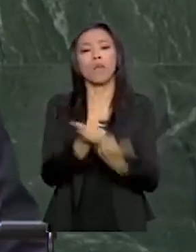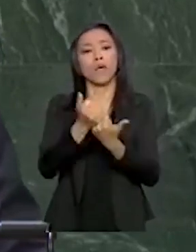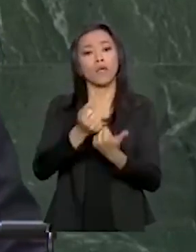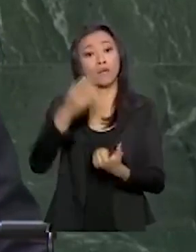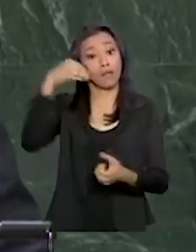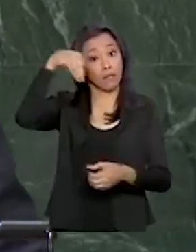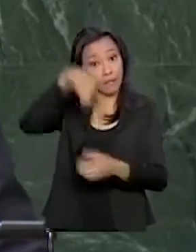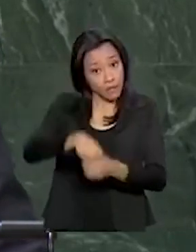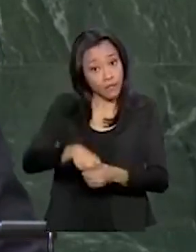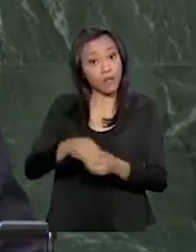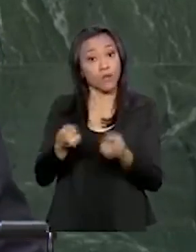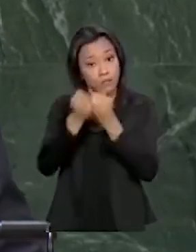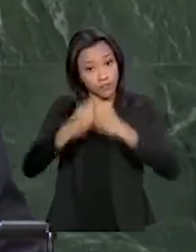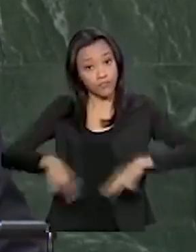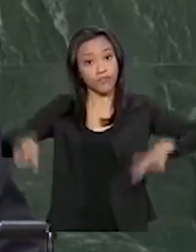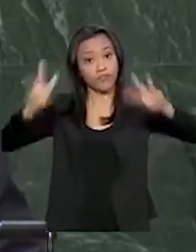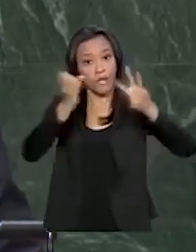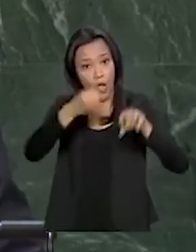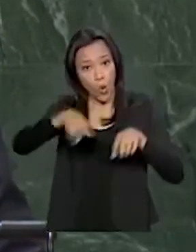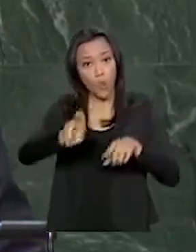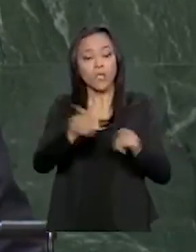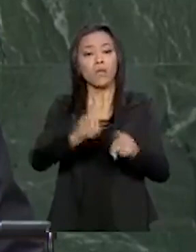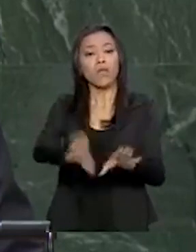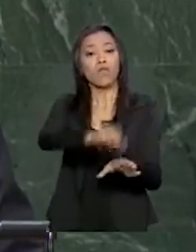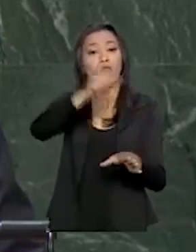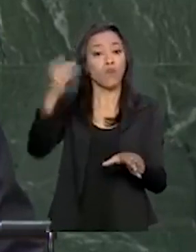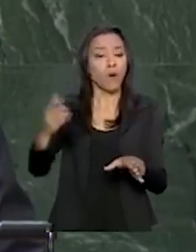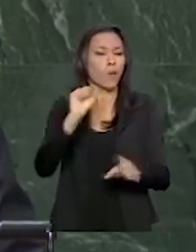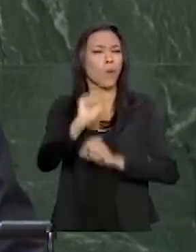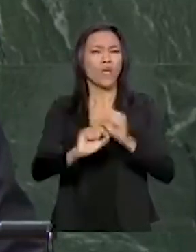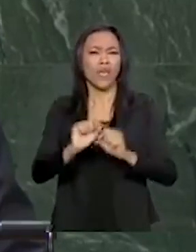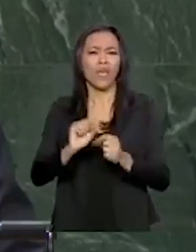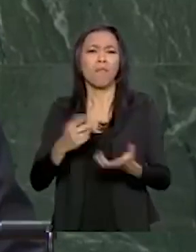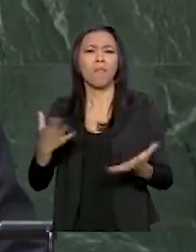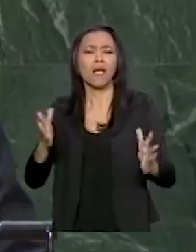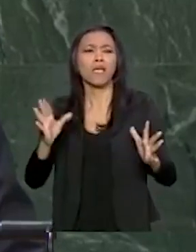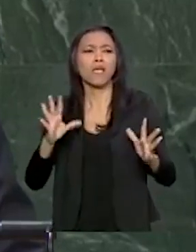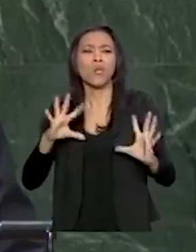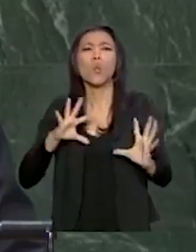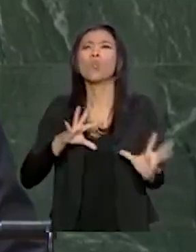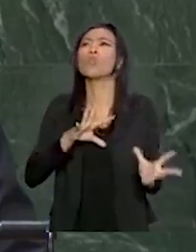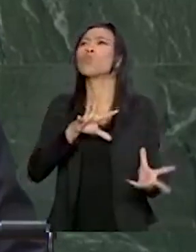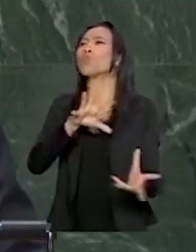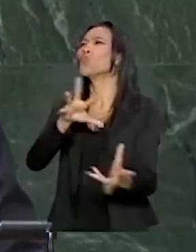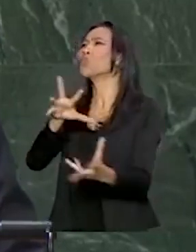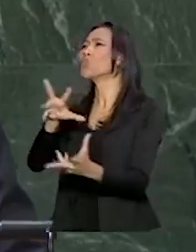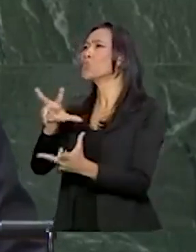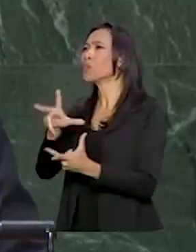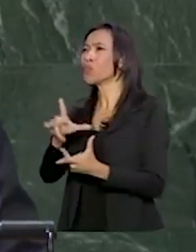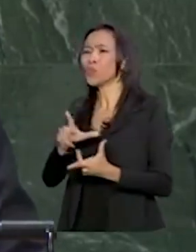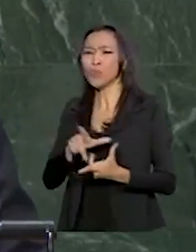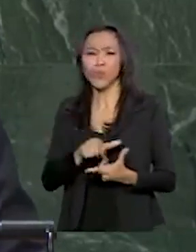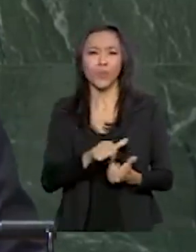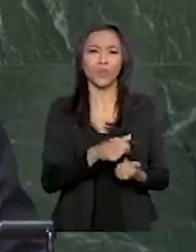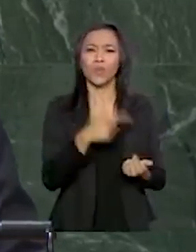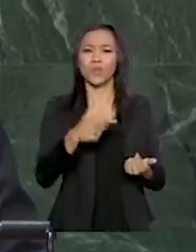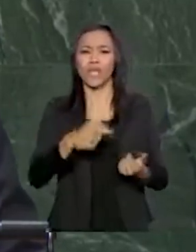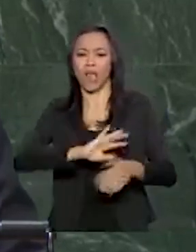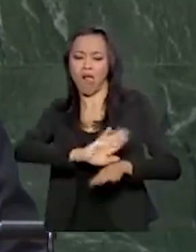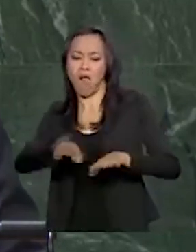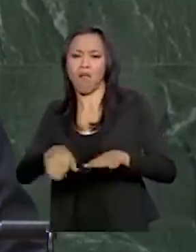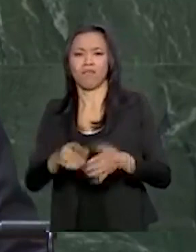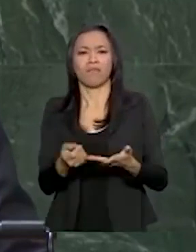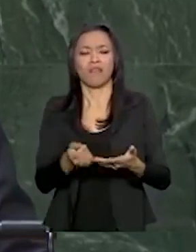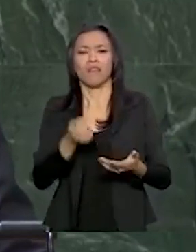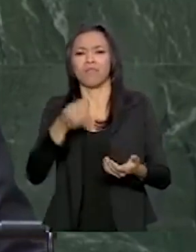Unidas, para a construção de um mundo onde não haja impunidade, esconderijo